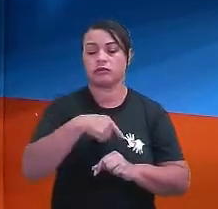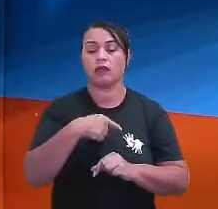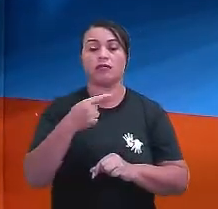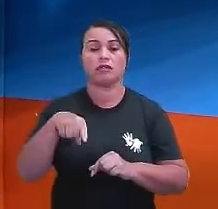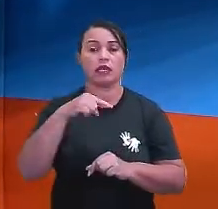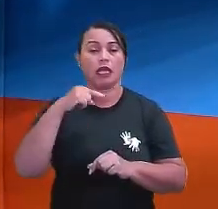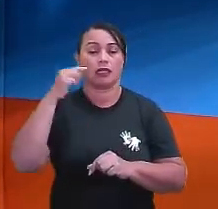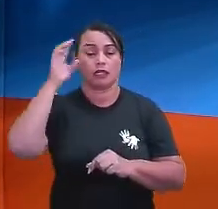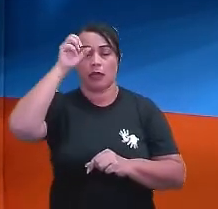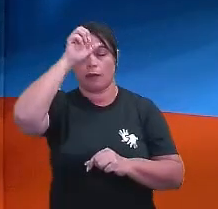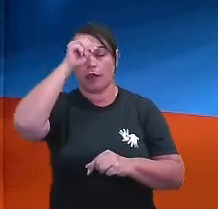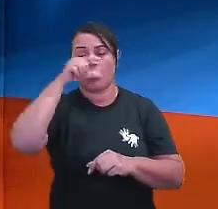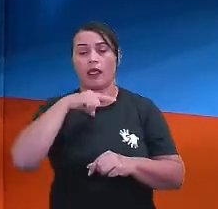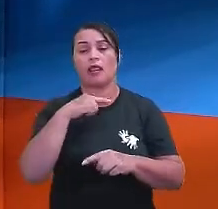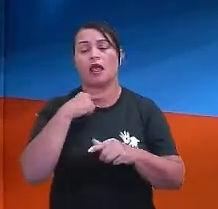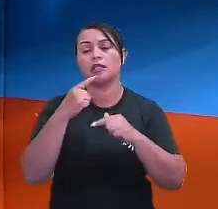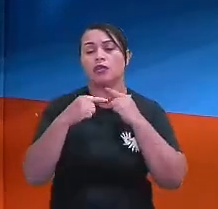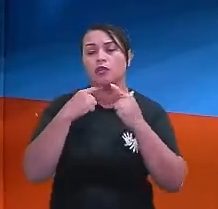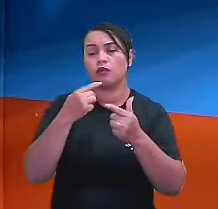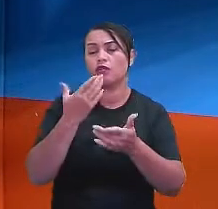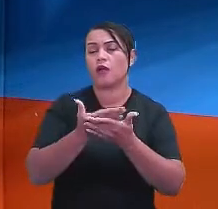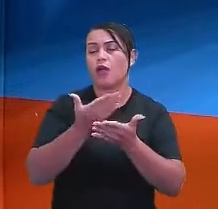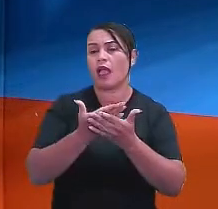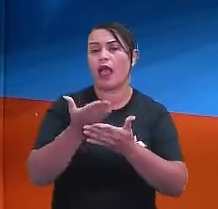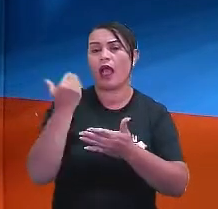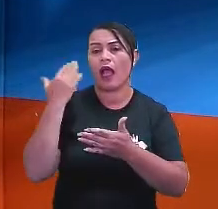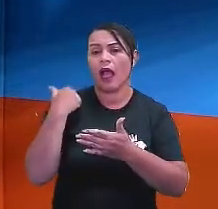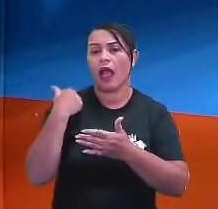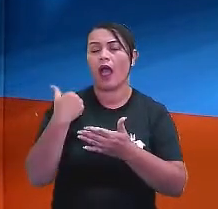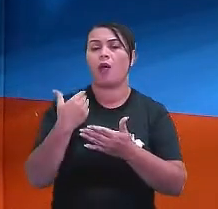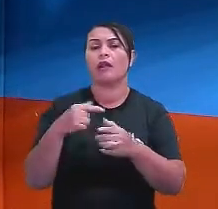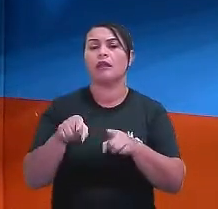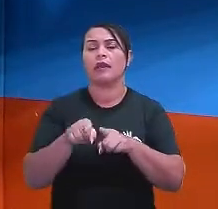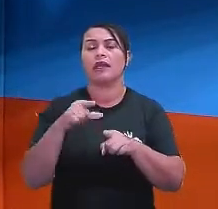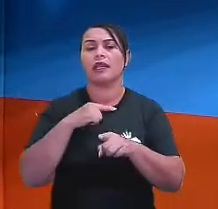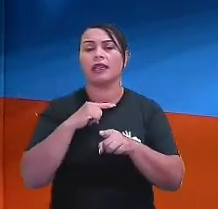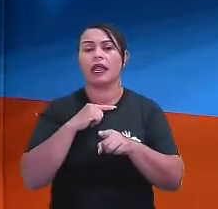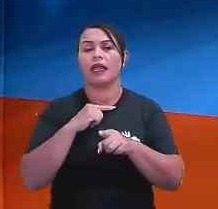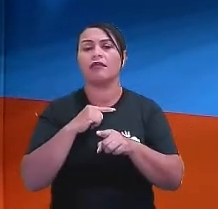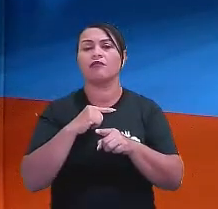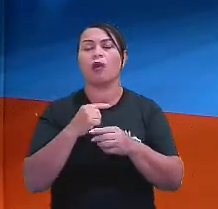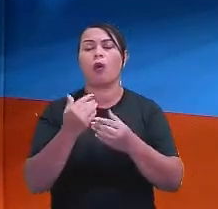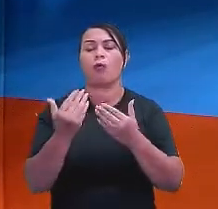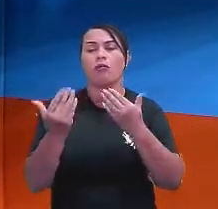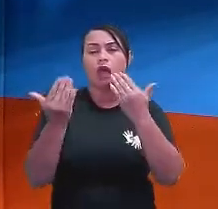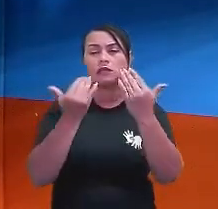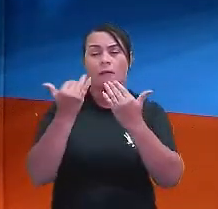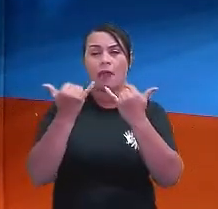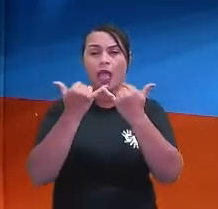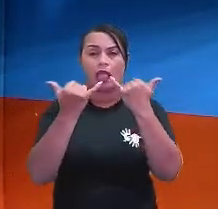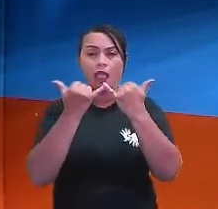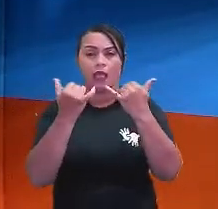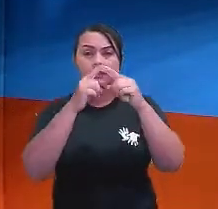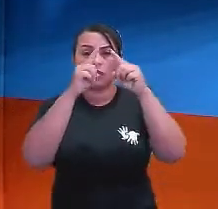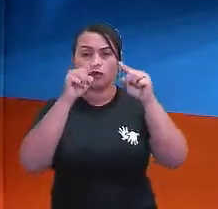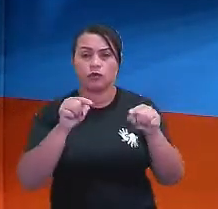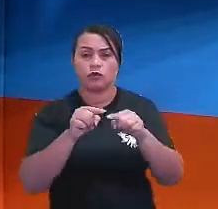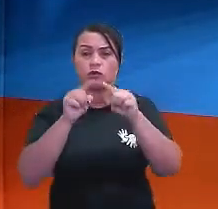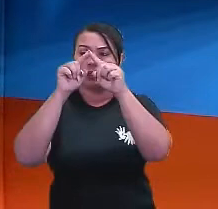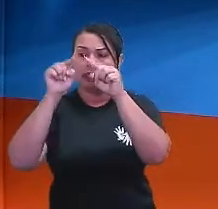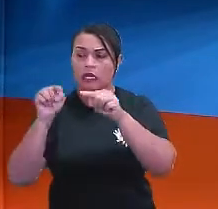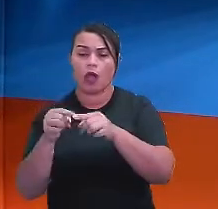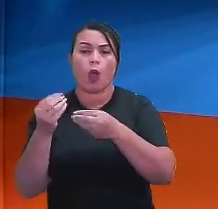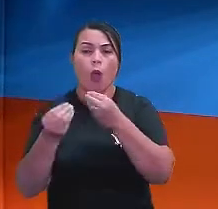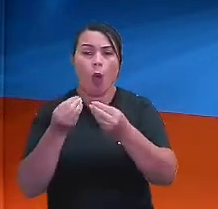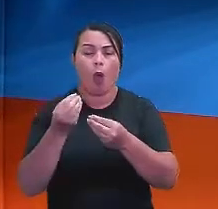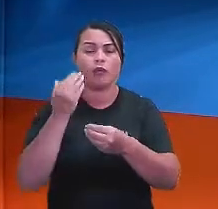tire essa dúvida. Não deixa de ver a aula de congruência e semelhança de triângulos. Porque a gente precisa entender quando é que eu uso a congruência, quando é que eu uso